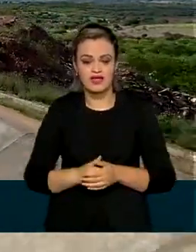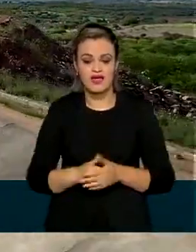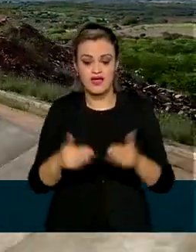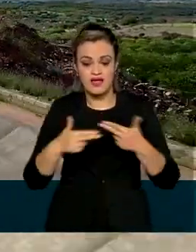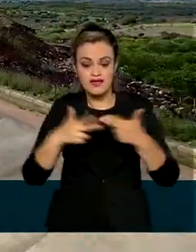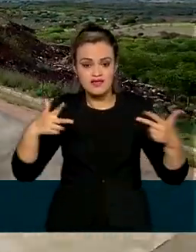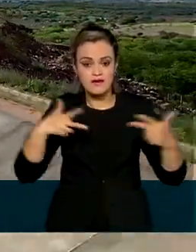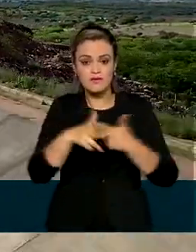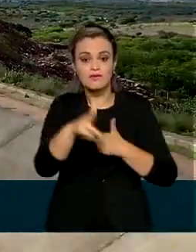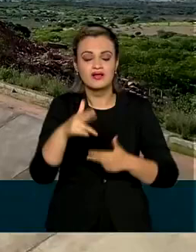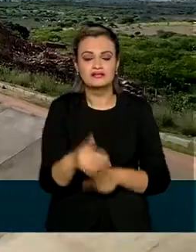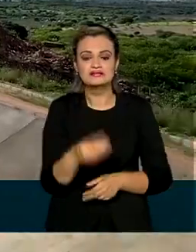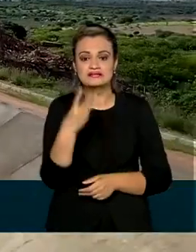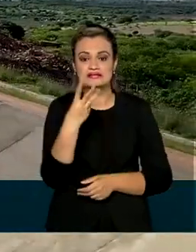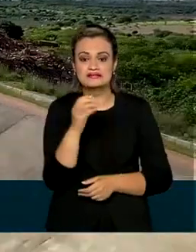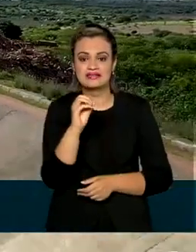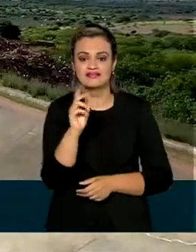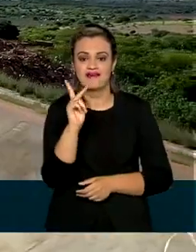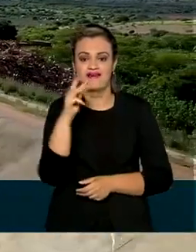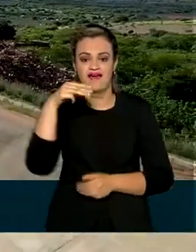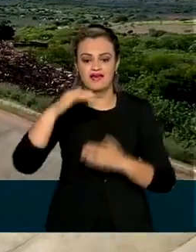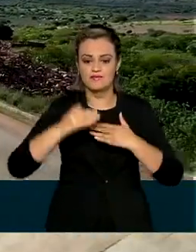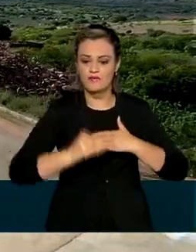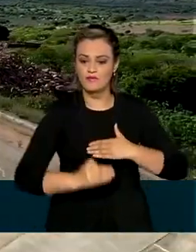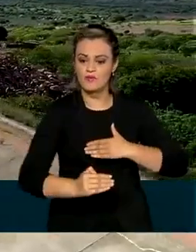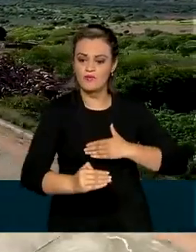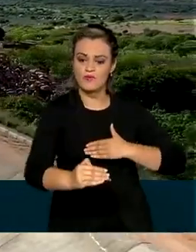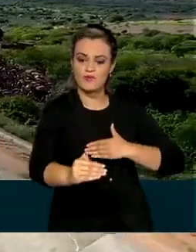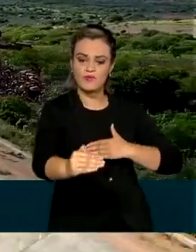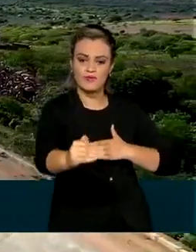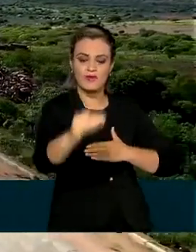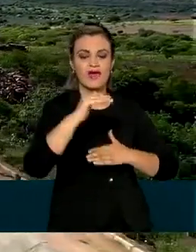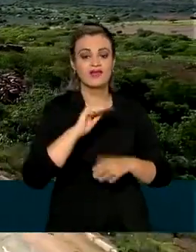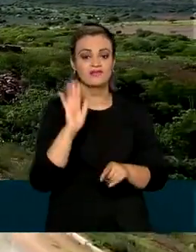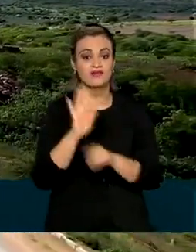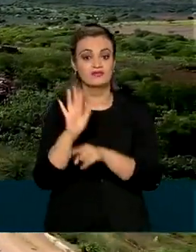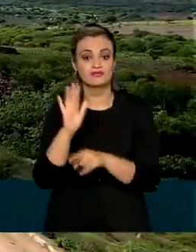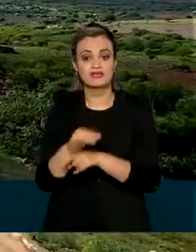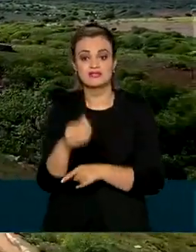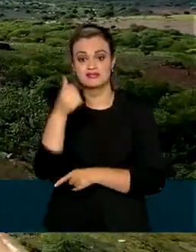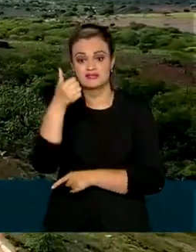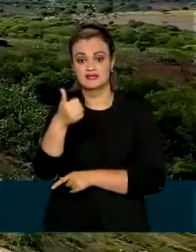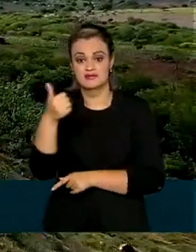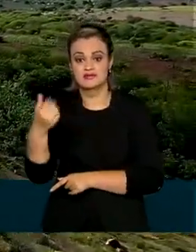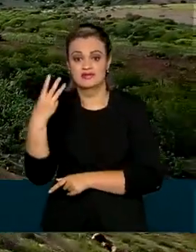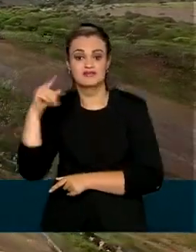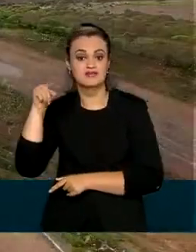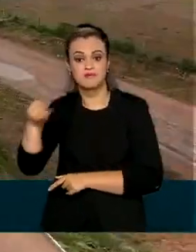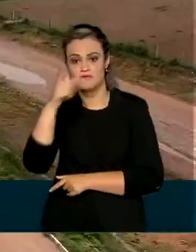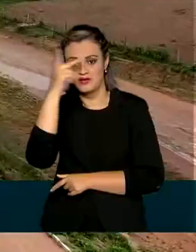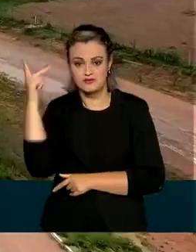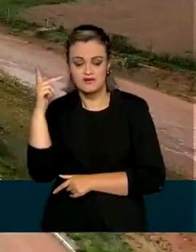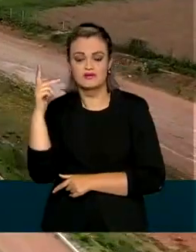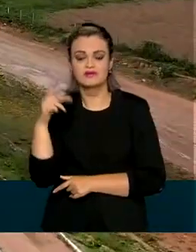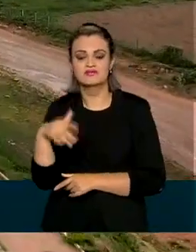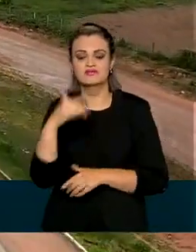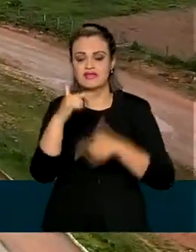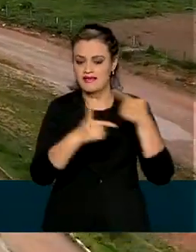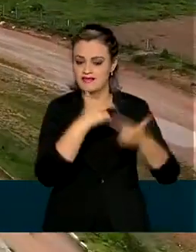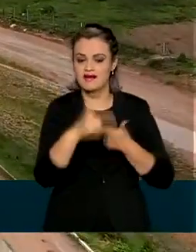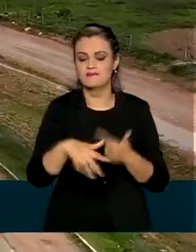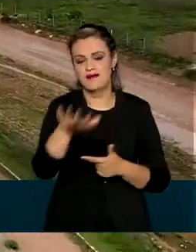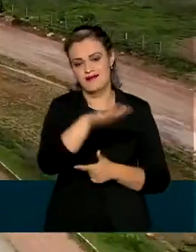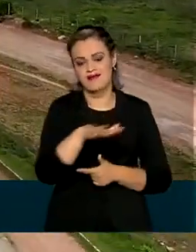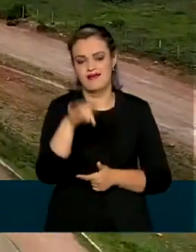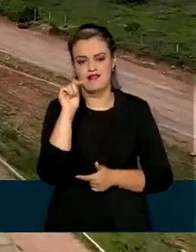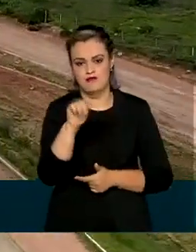inaugurados 30 quilômetros de canal que vão beneficiar 113 mil moradores e pequenos produtores